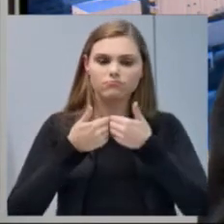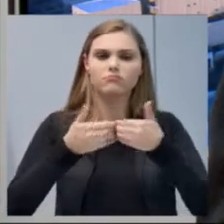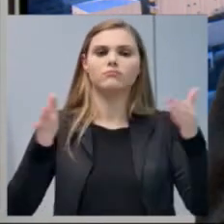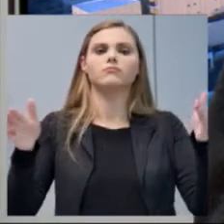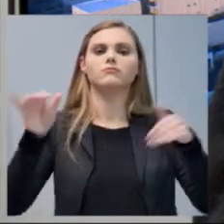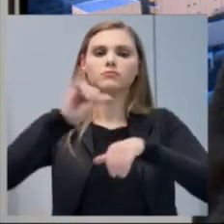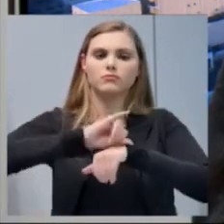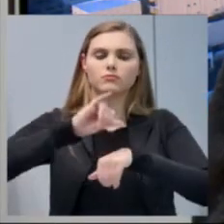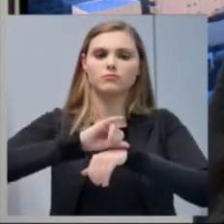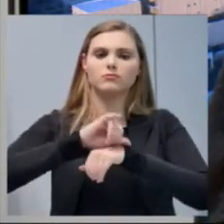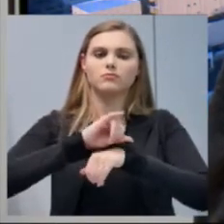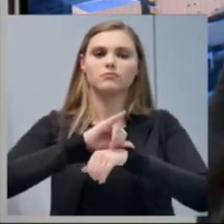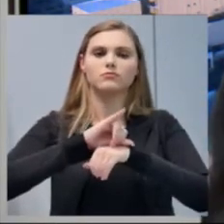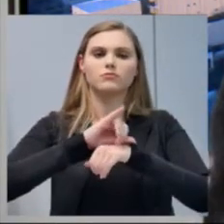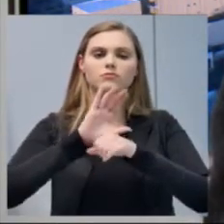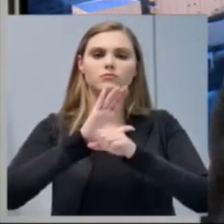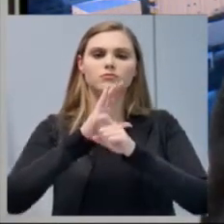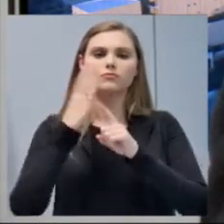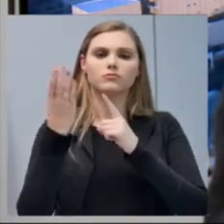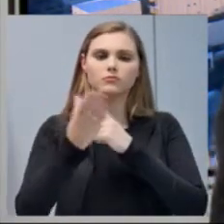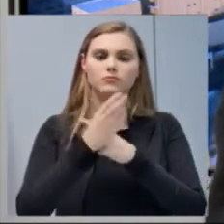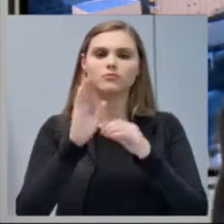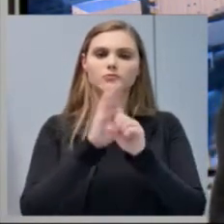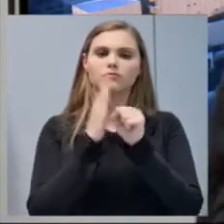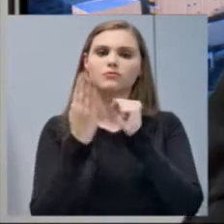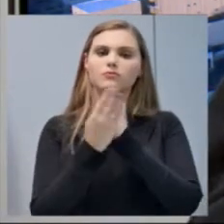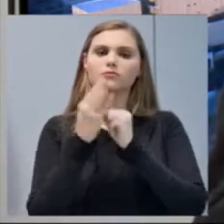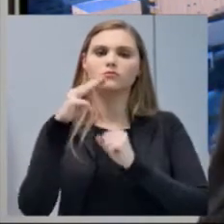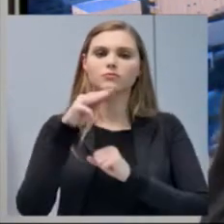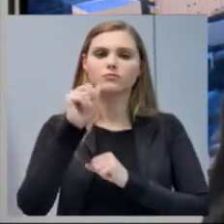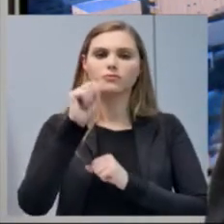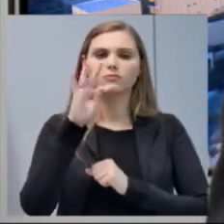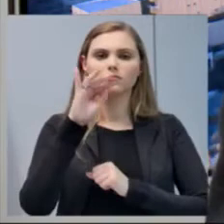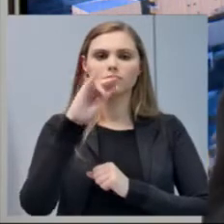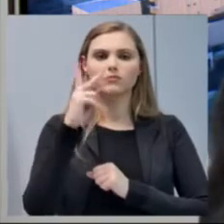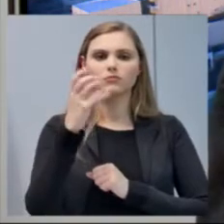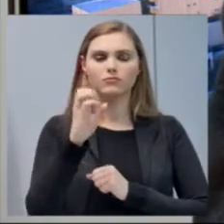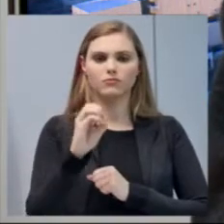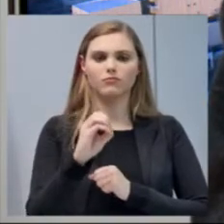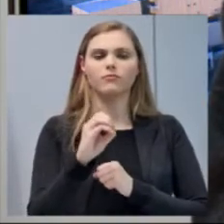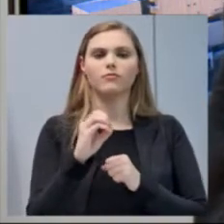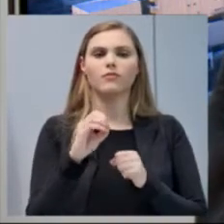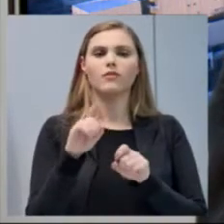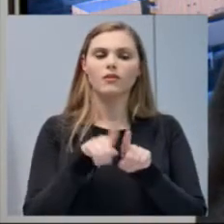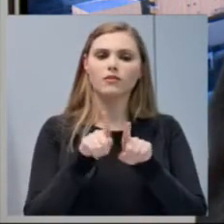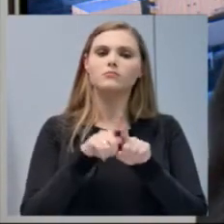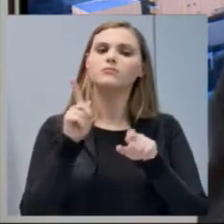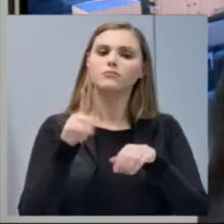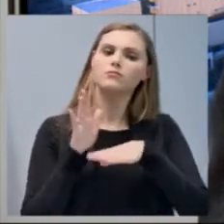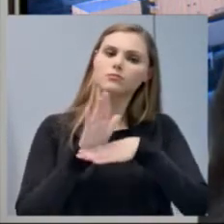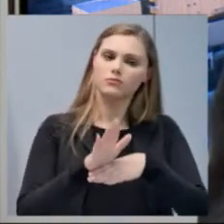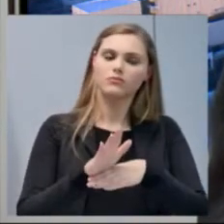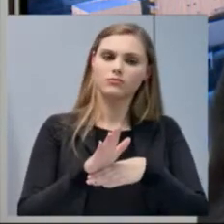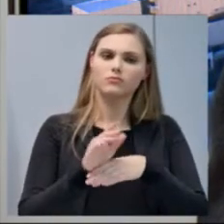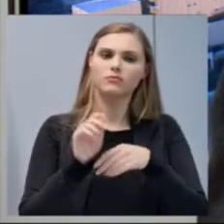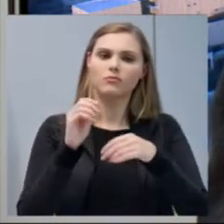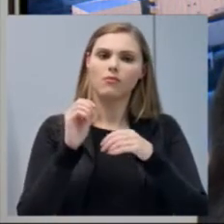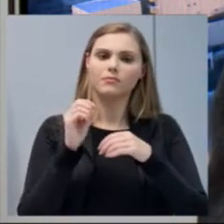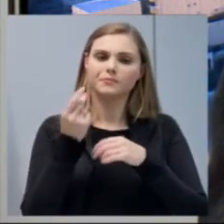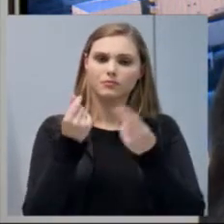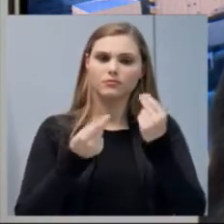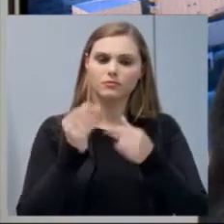Bairro Matinho, através de uma emenda também, parte ou toda, de uma emenda do deputado Valdir Colato. Então, é isso que